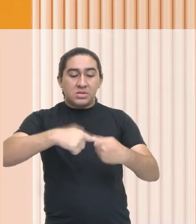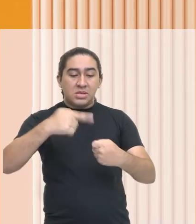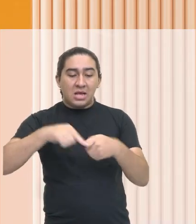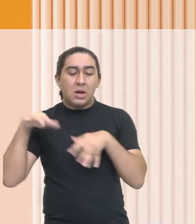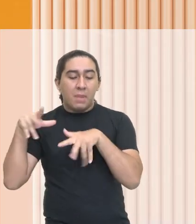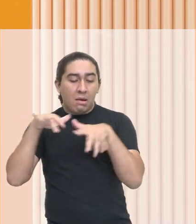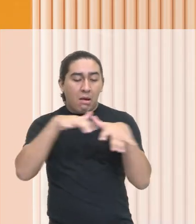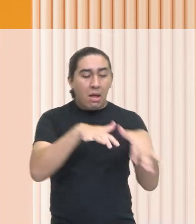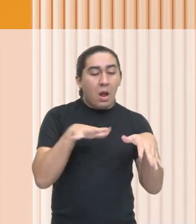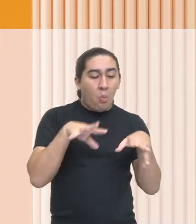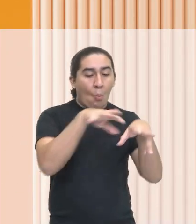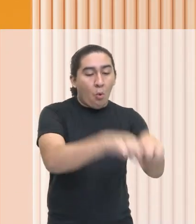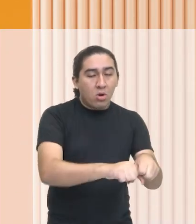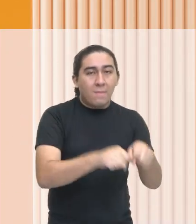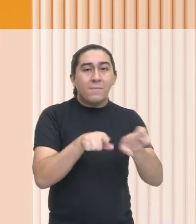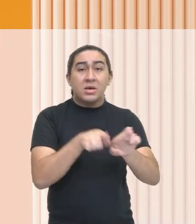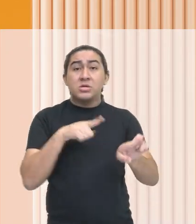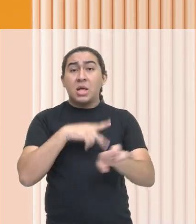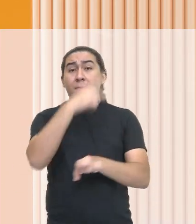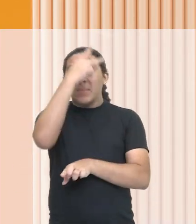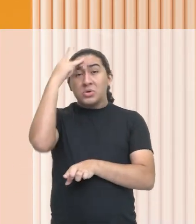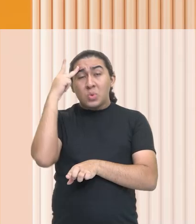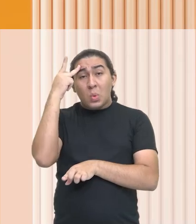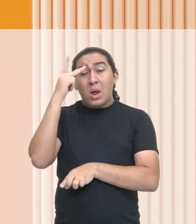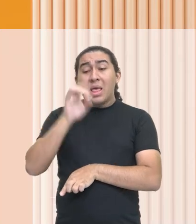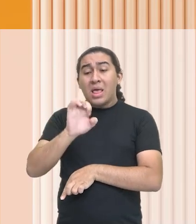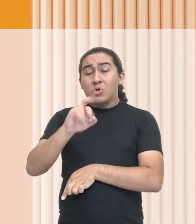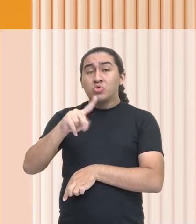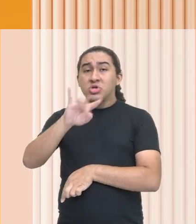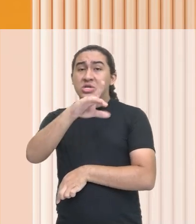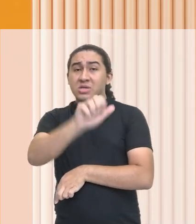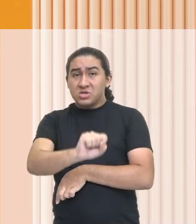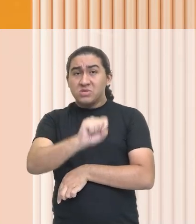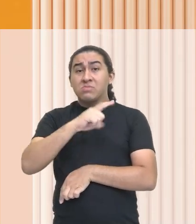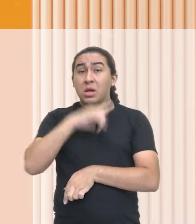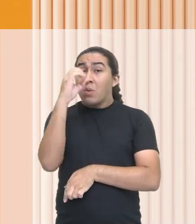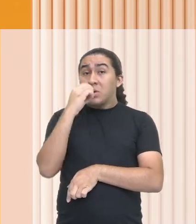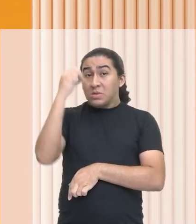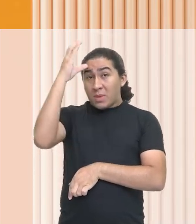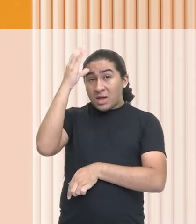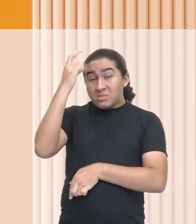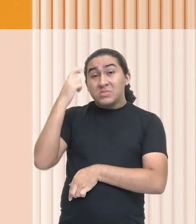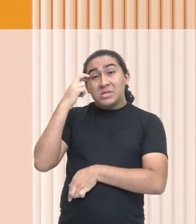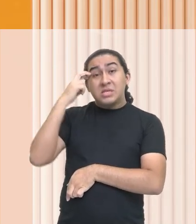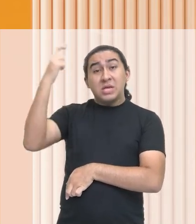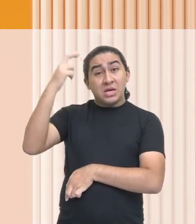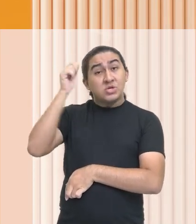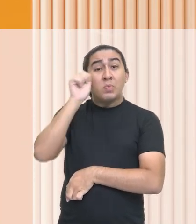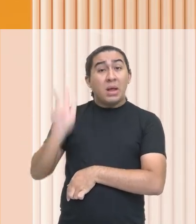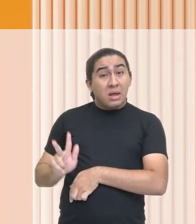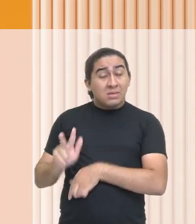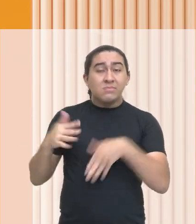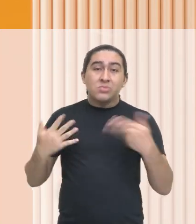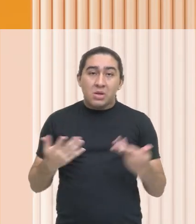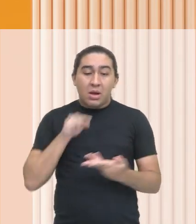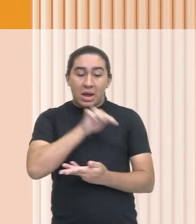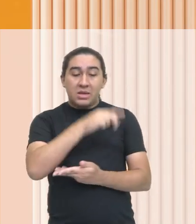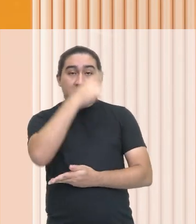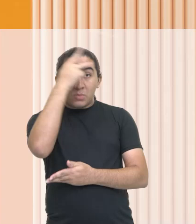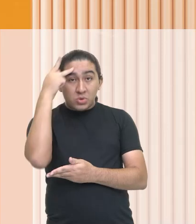mas você tinha ali pessoas eruditas. O que são pessoas eruditas? que possuíam muito conhecimento, estudiosos. Então, esses